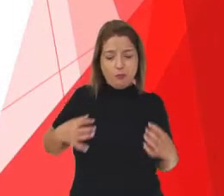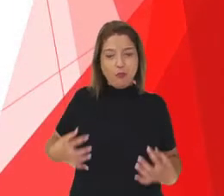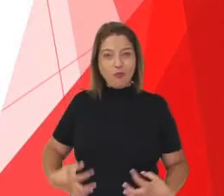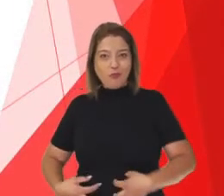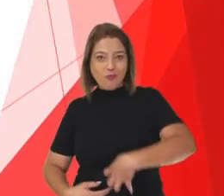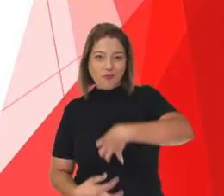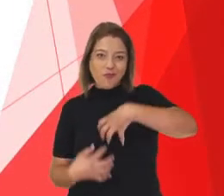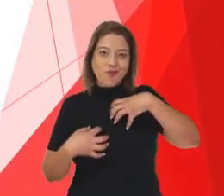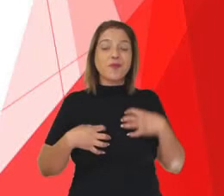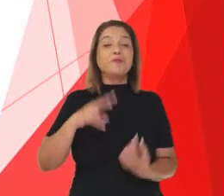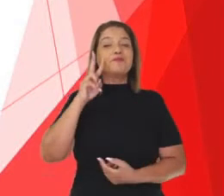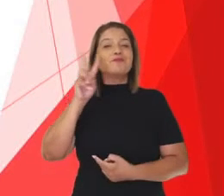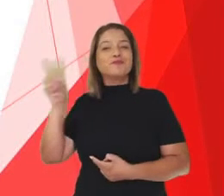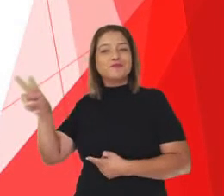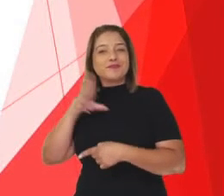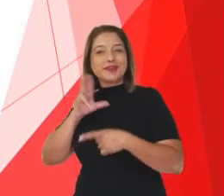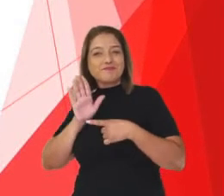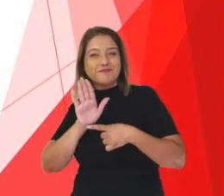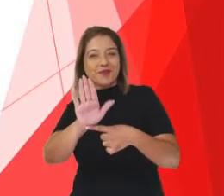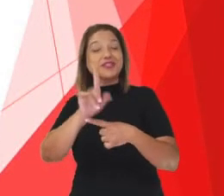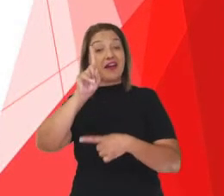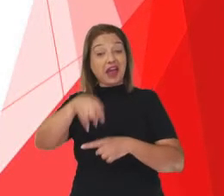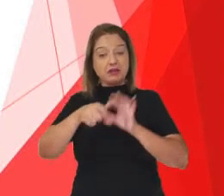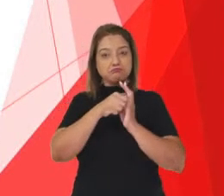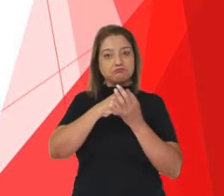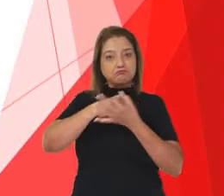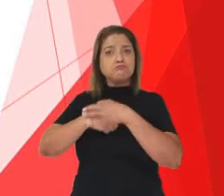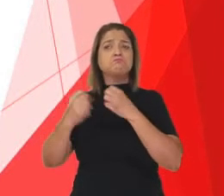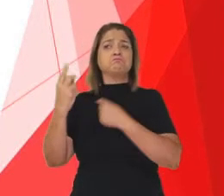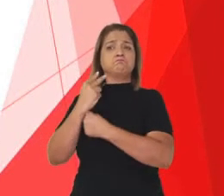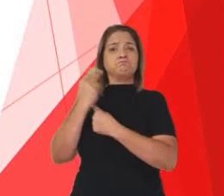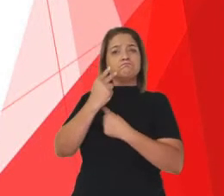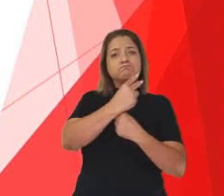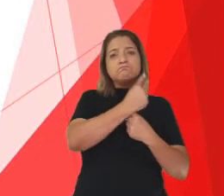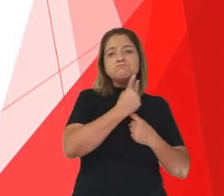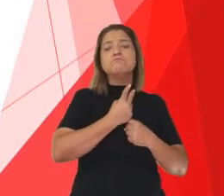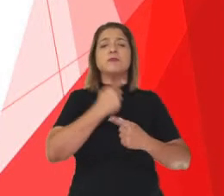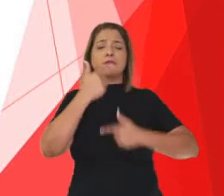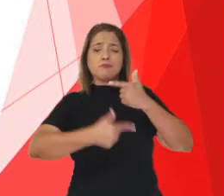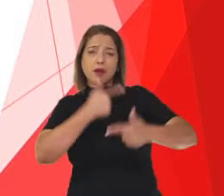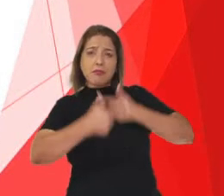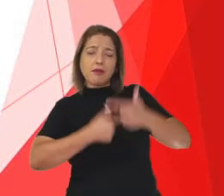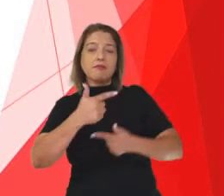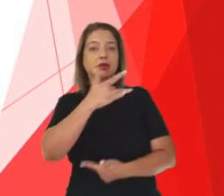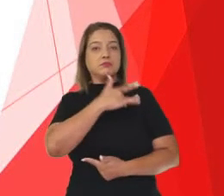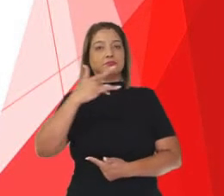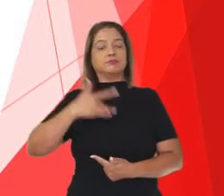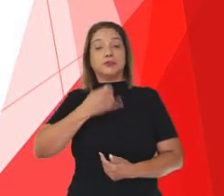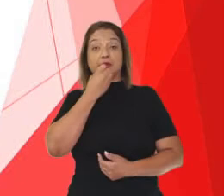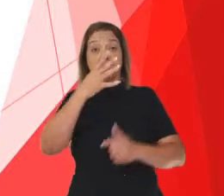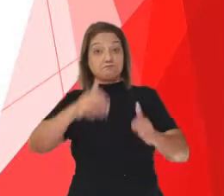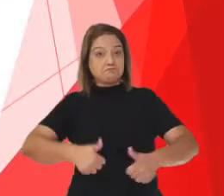vemos essas células de defesa, que estão prontas para lutar pelo nosso bem-estar.